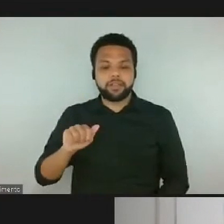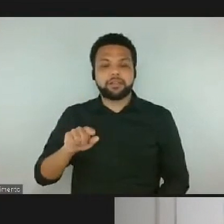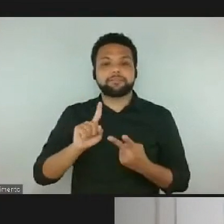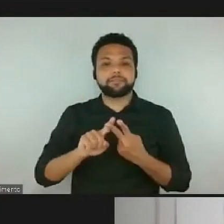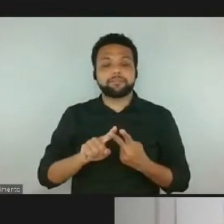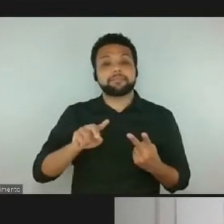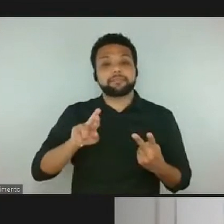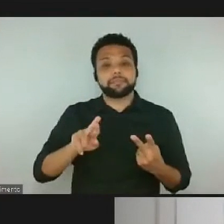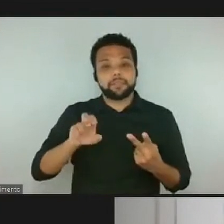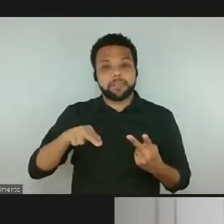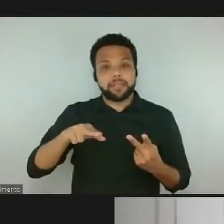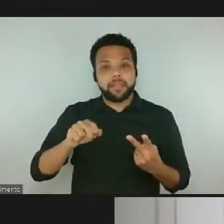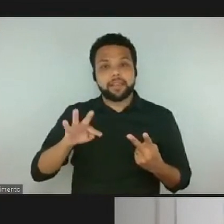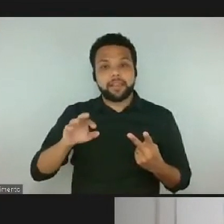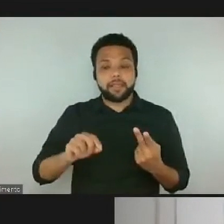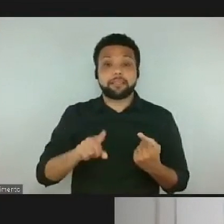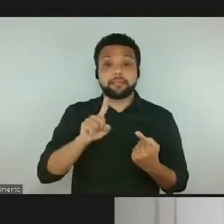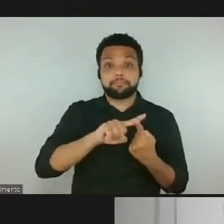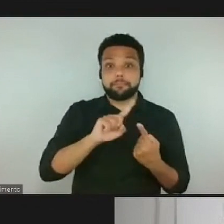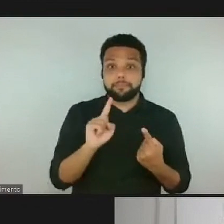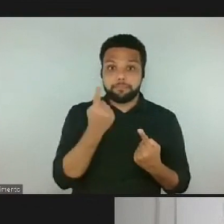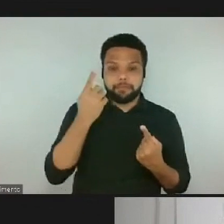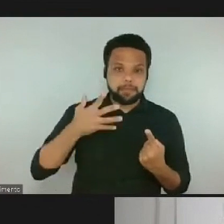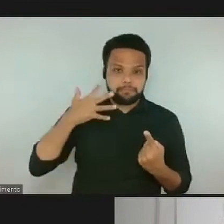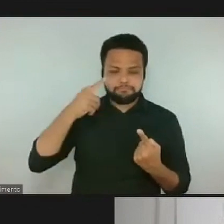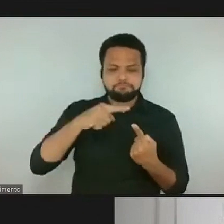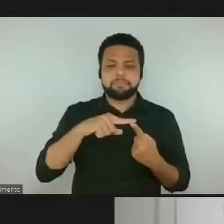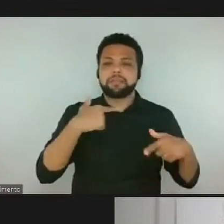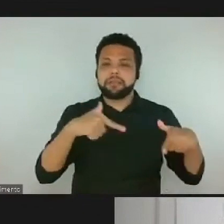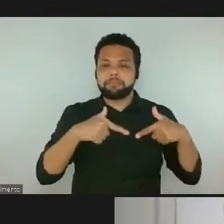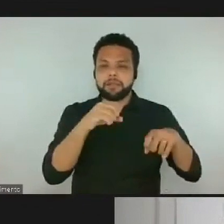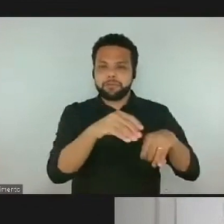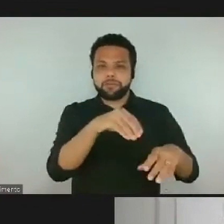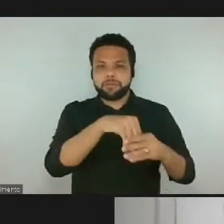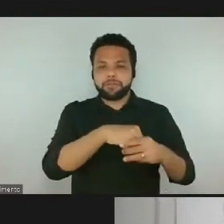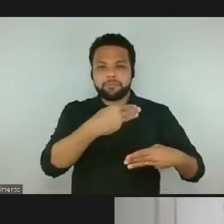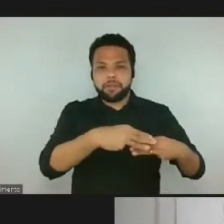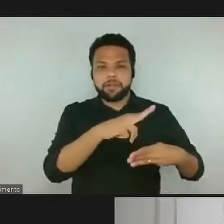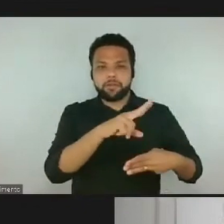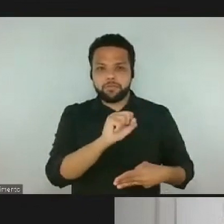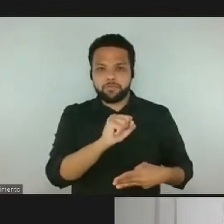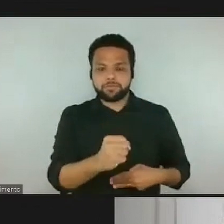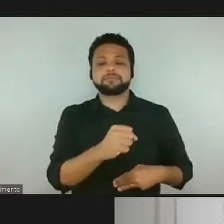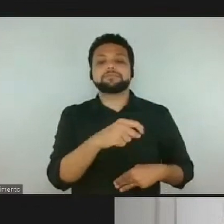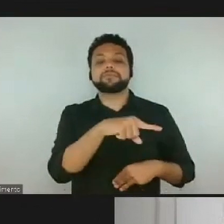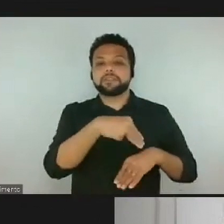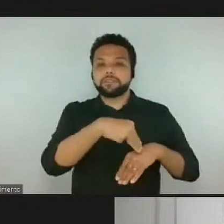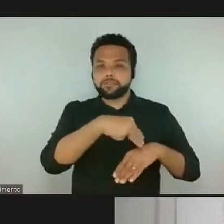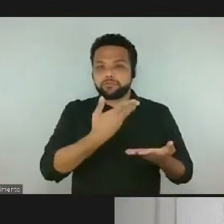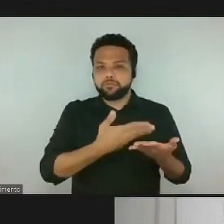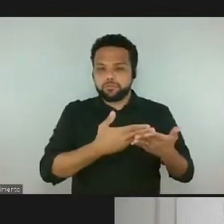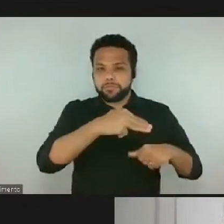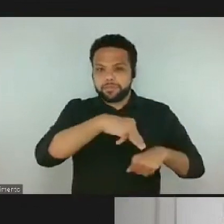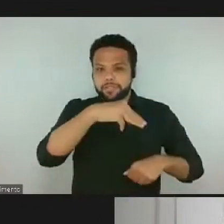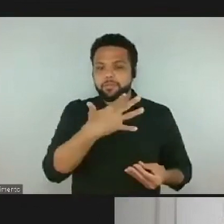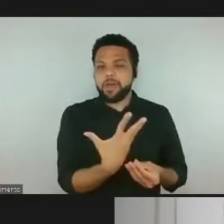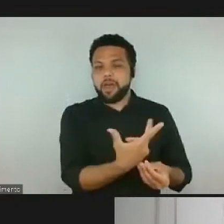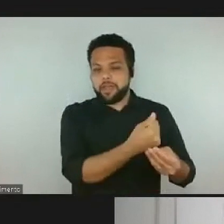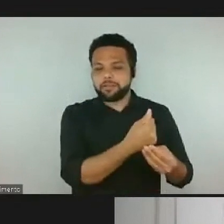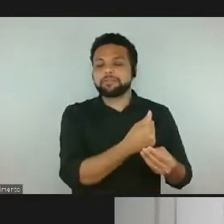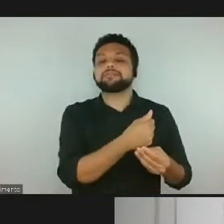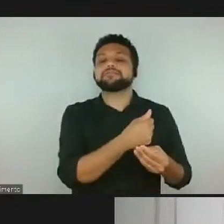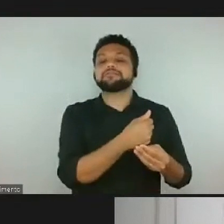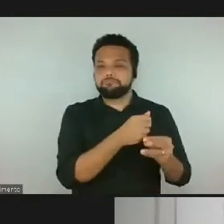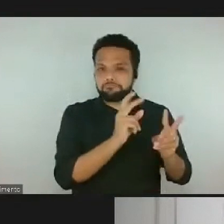falar em primeiro lugar, é educadora do MAC USP, tem mestrado em Artes pela ECA USP, especialização Lato